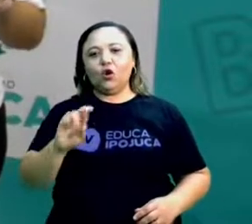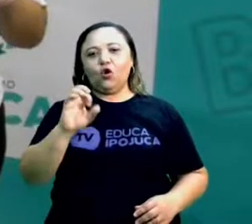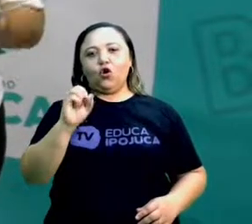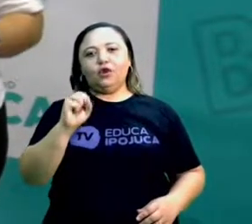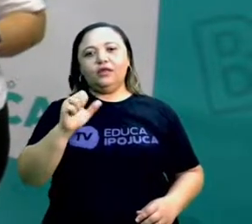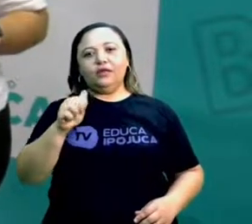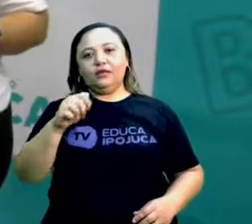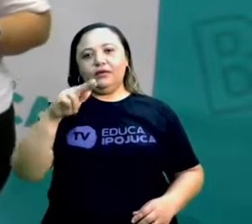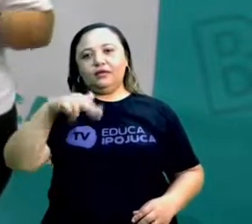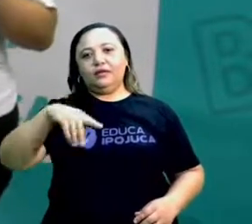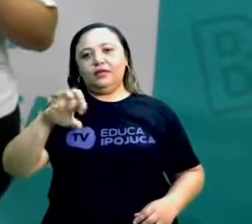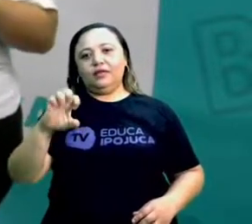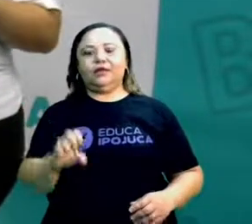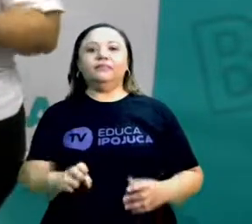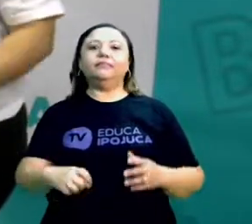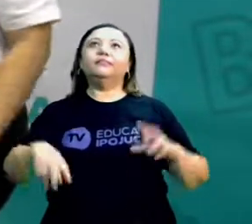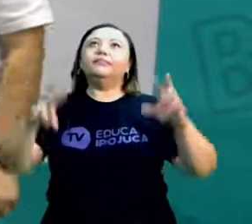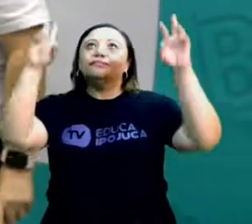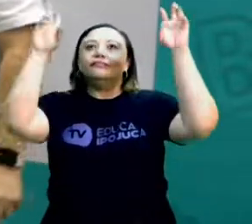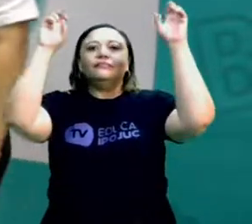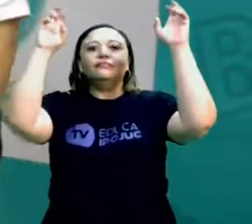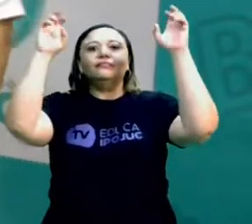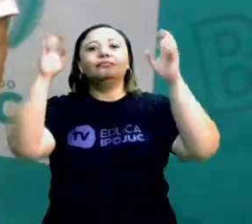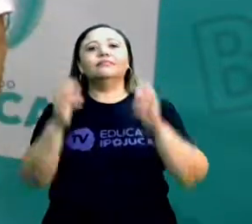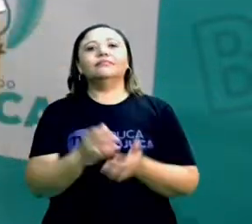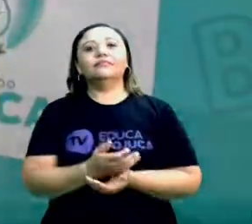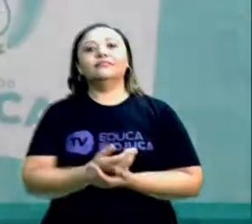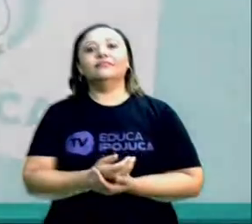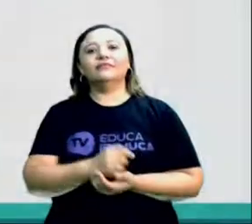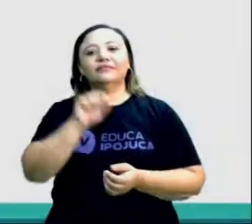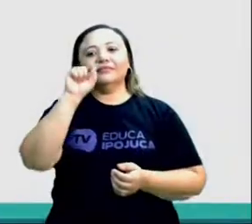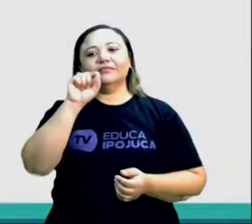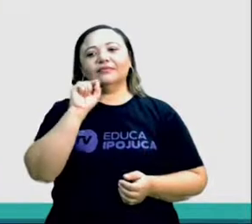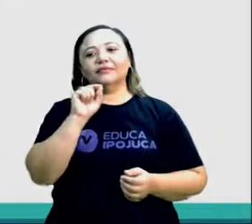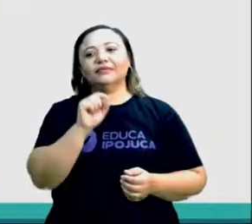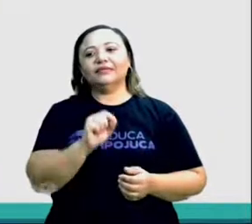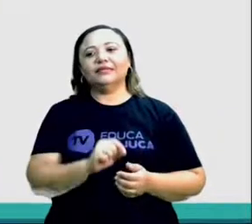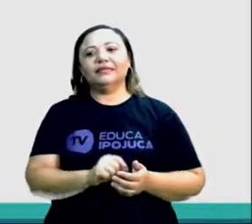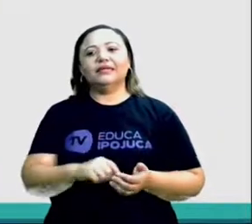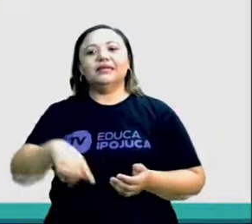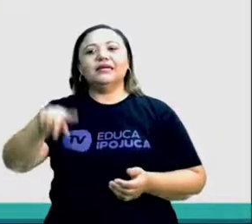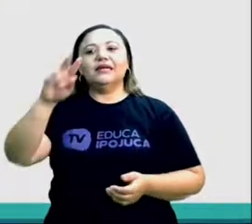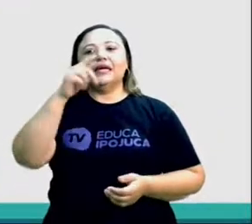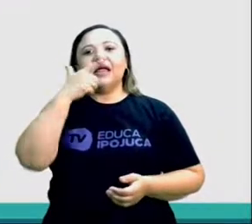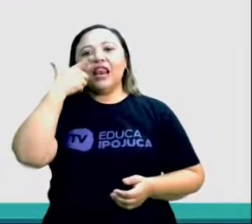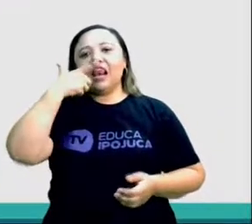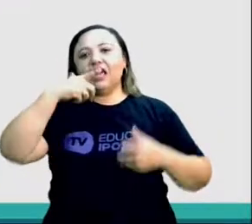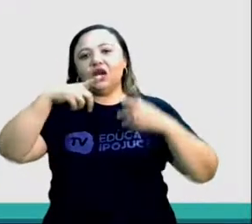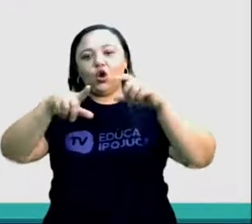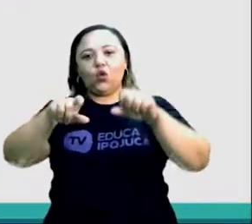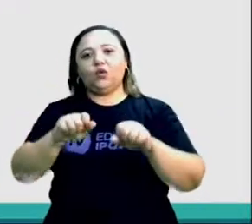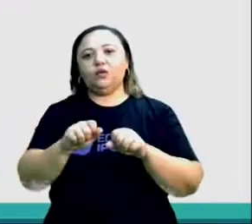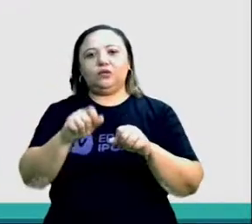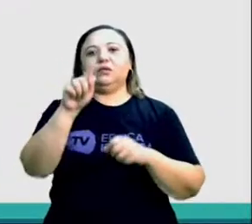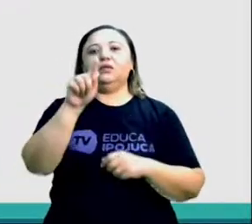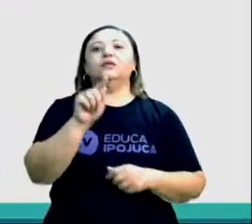Roseanne Portela. A temática da aula de hoje marca as linguísticas da reportagem.